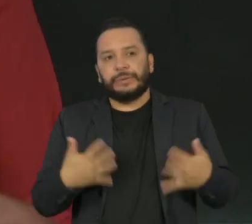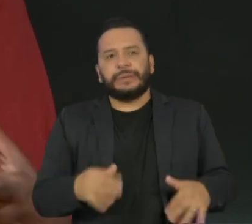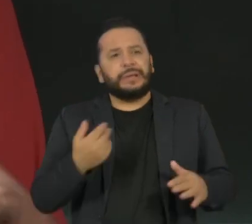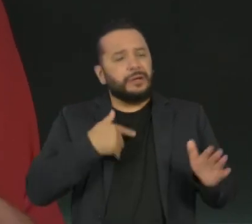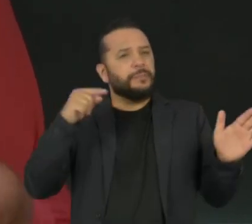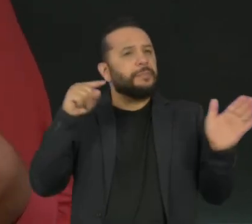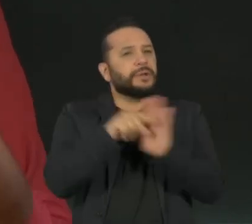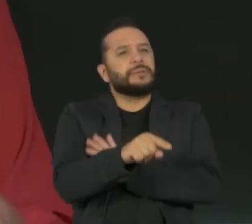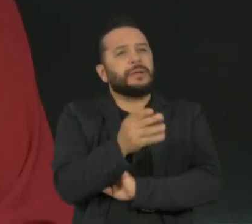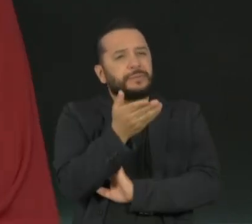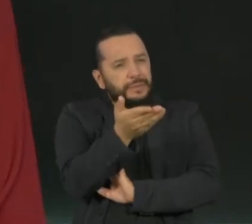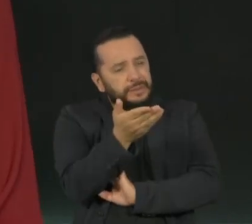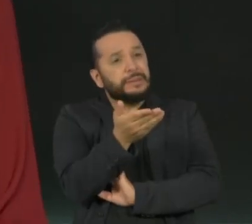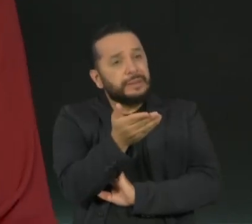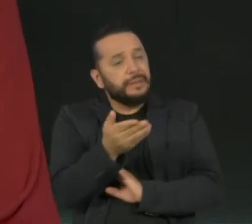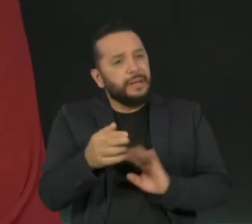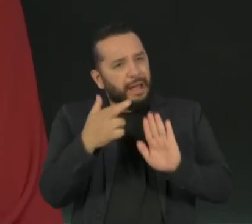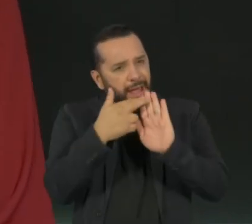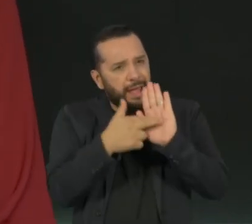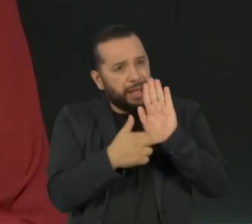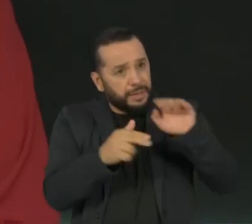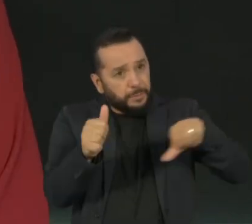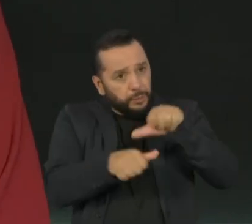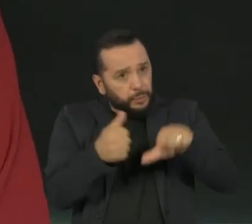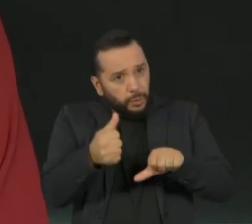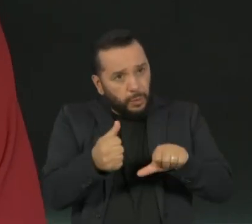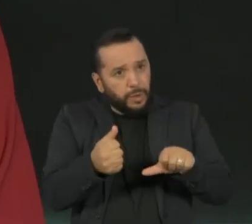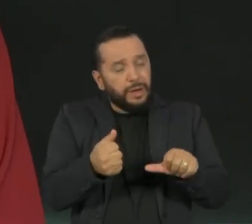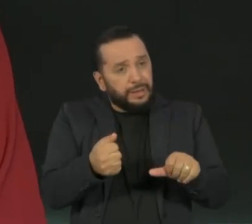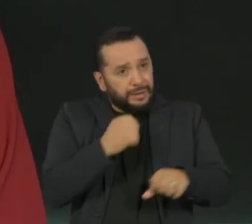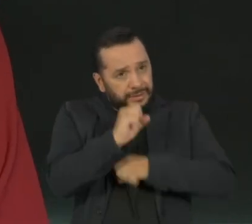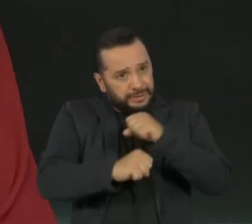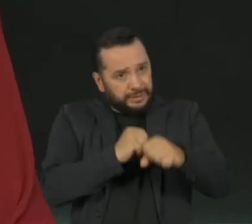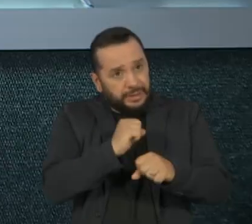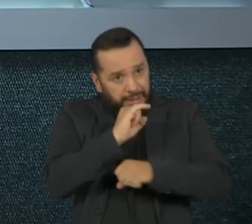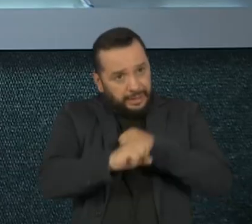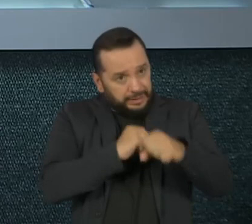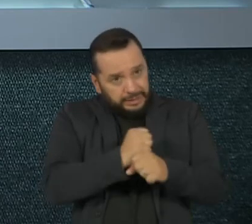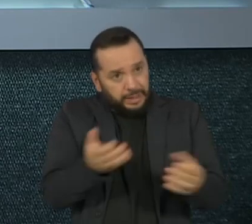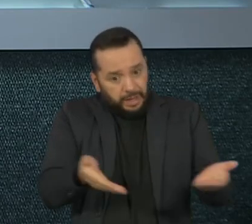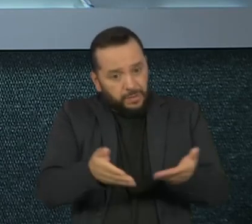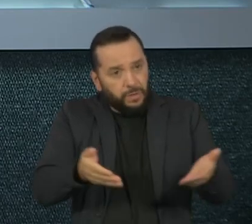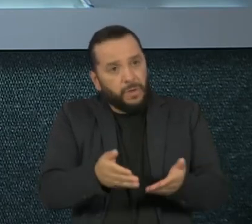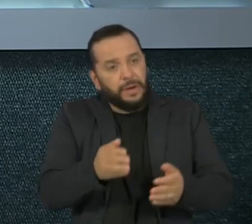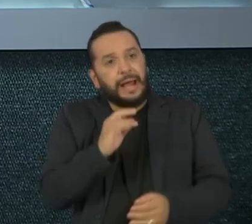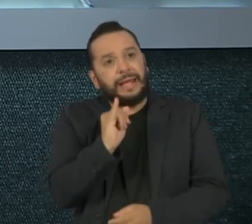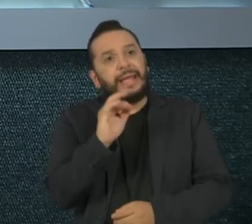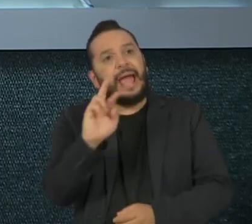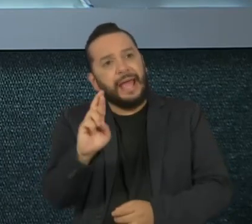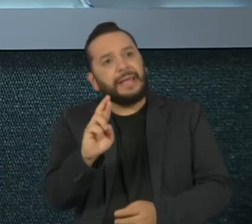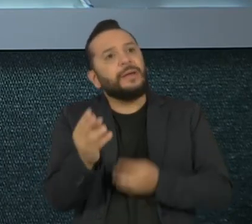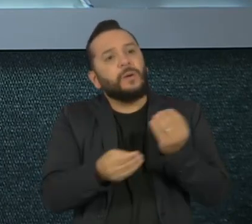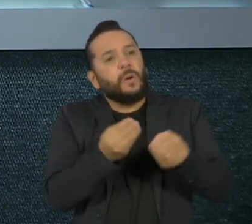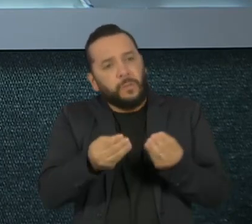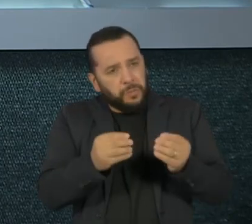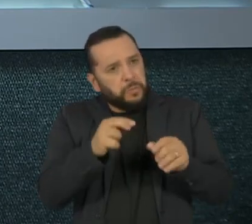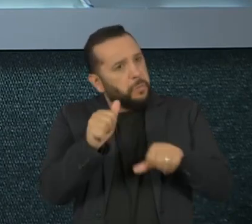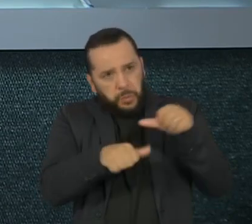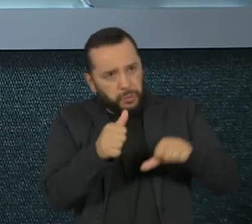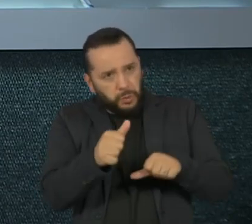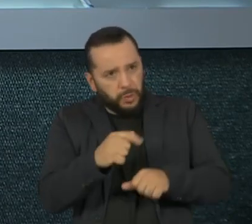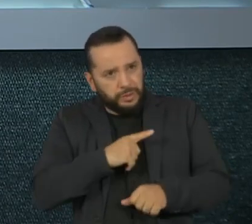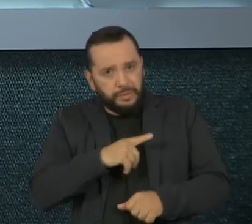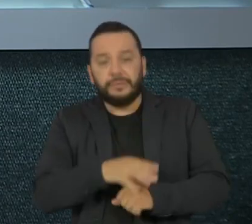perguntar o que mudou este ano na declaração do imposto de renda? Boa tarde a todos. Esse ano